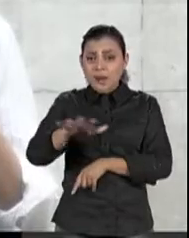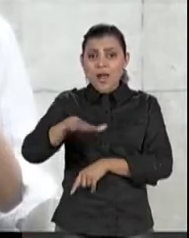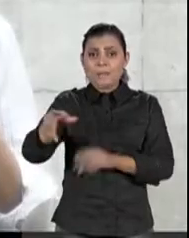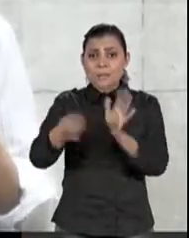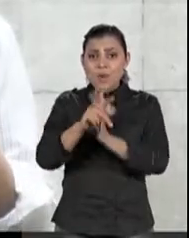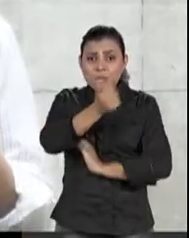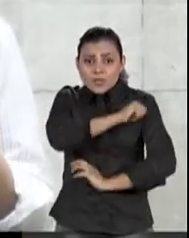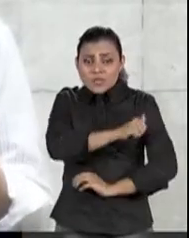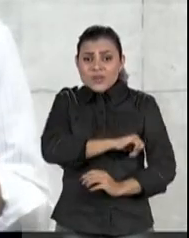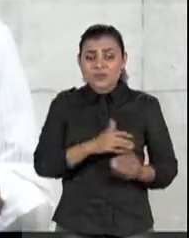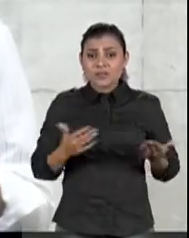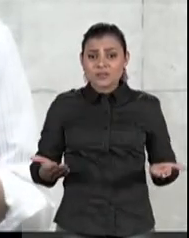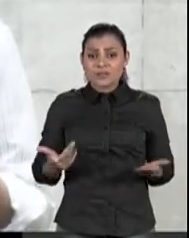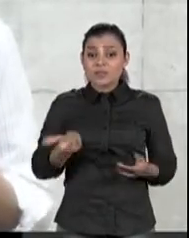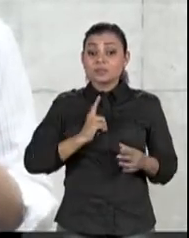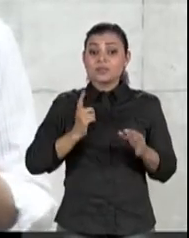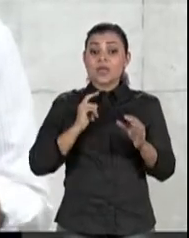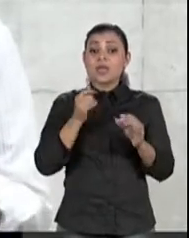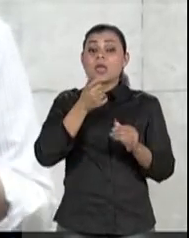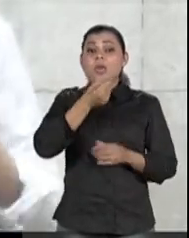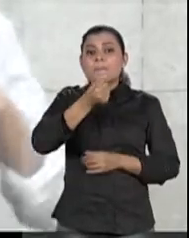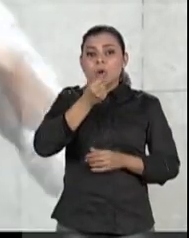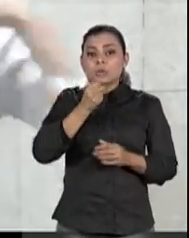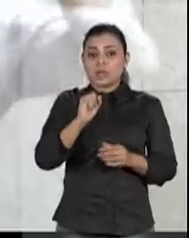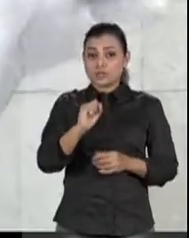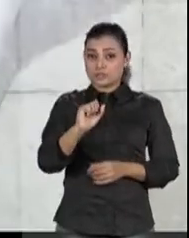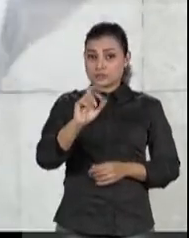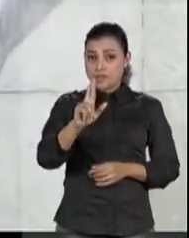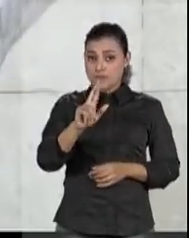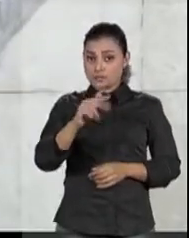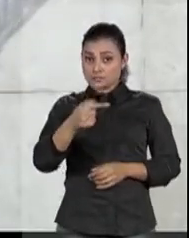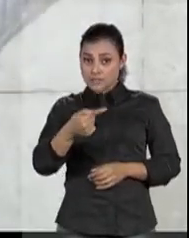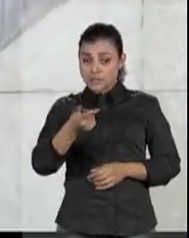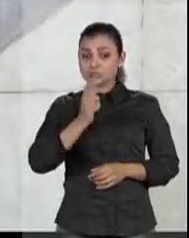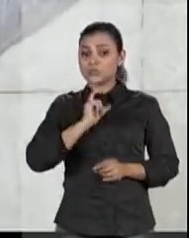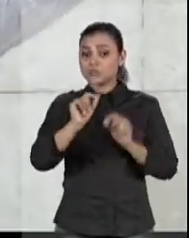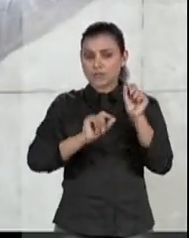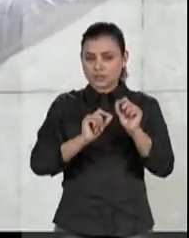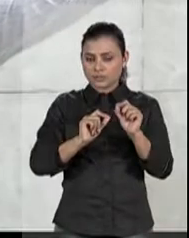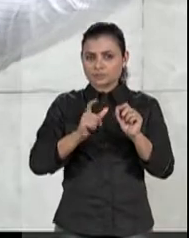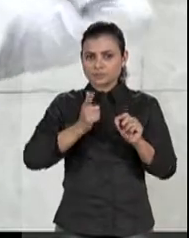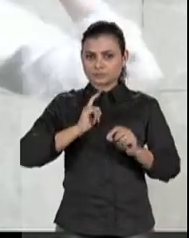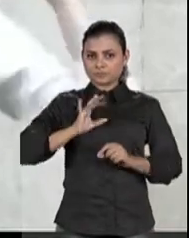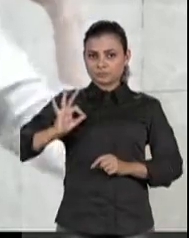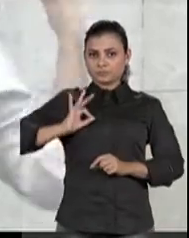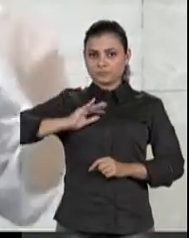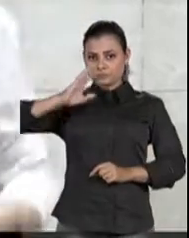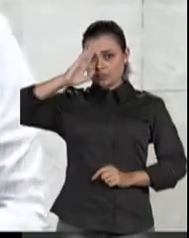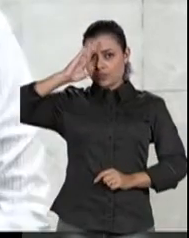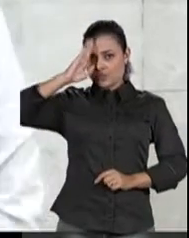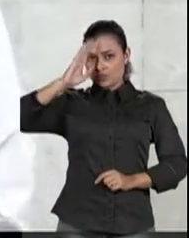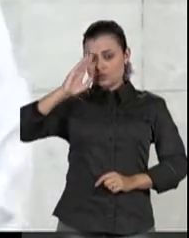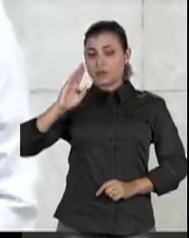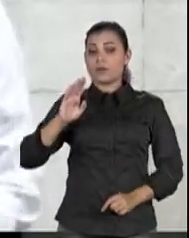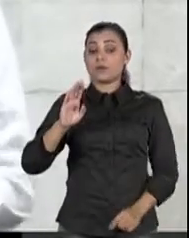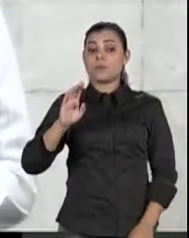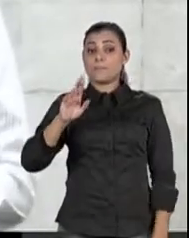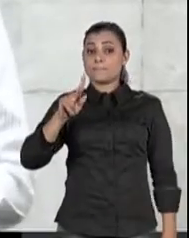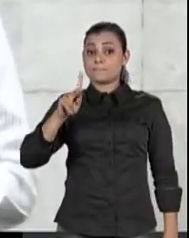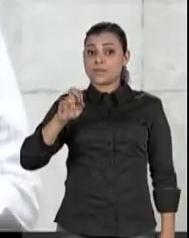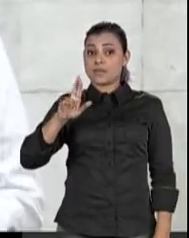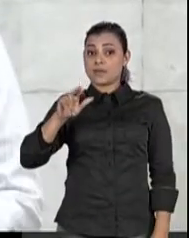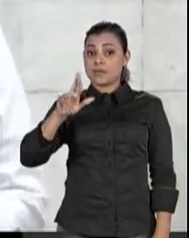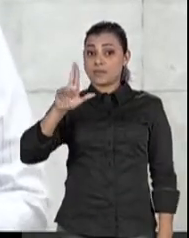Rio de Janeiro. E aqui tem um trecho de uma reportagem do R7 que diz, o então comandante da Polícia Militar, Coronel Ibs Pereira, afirma que